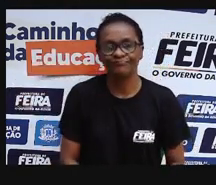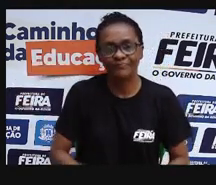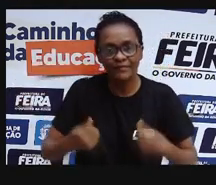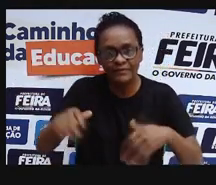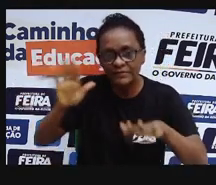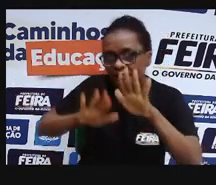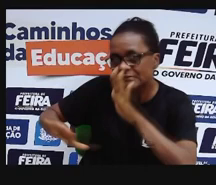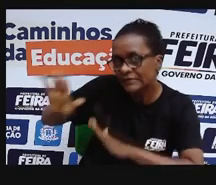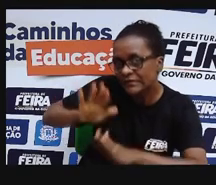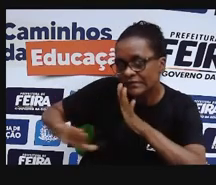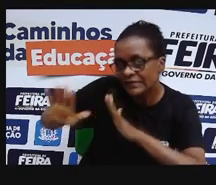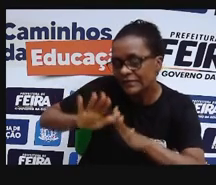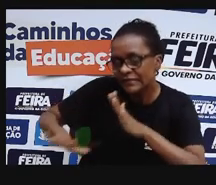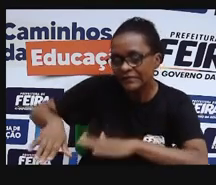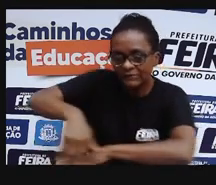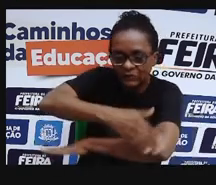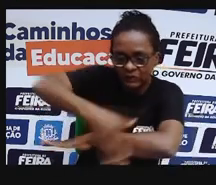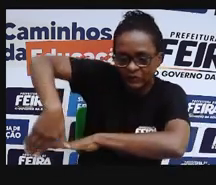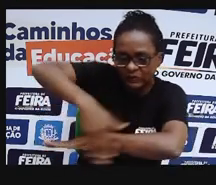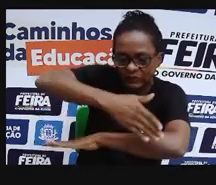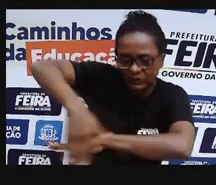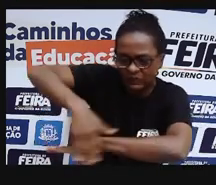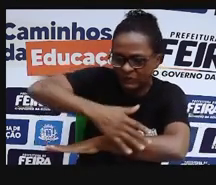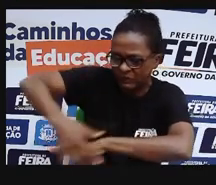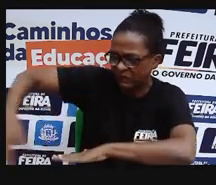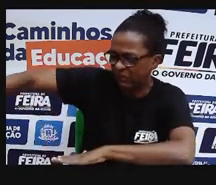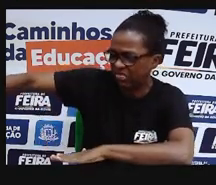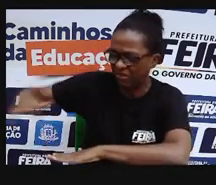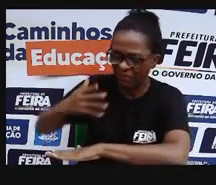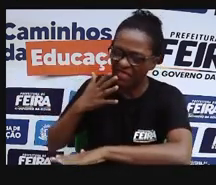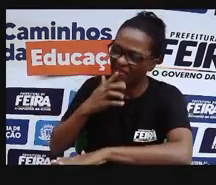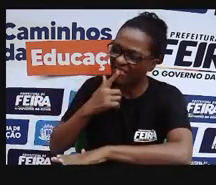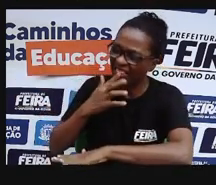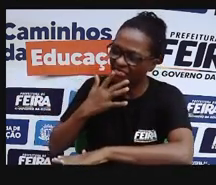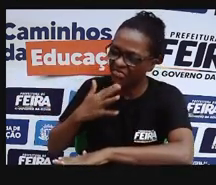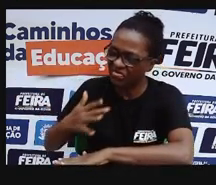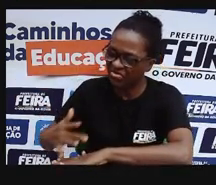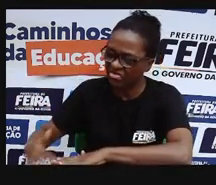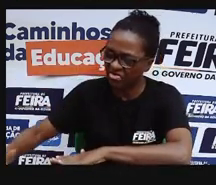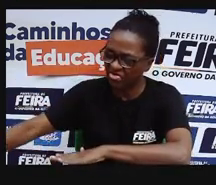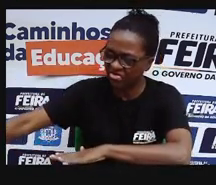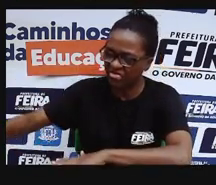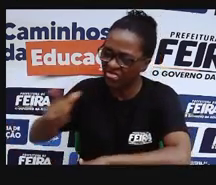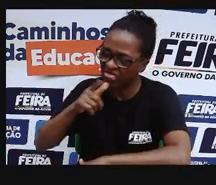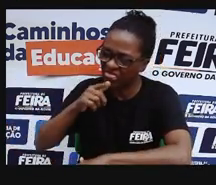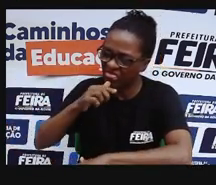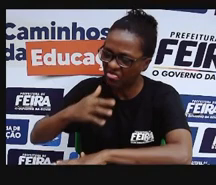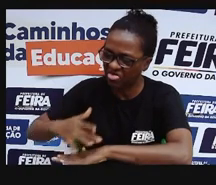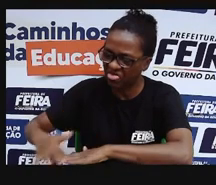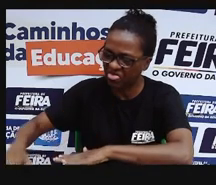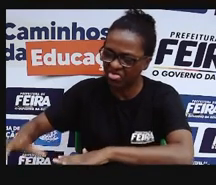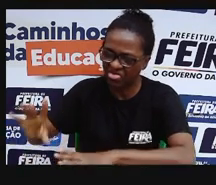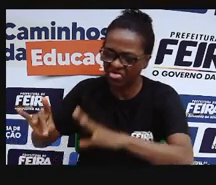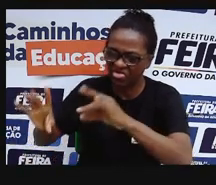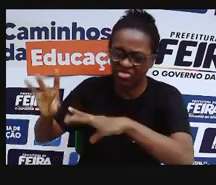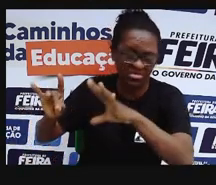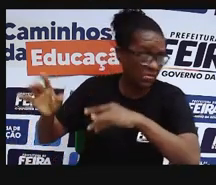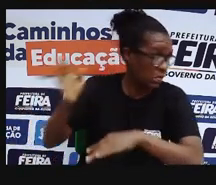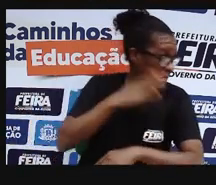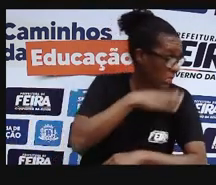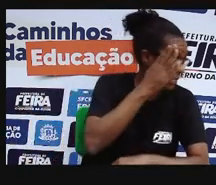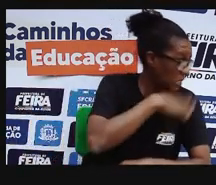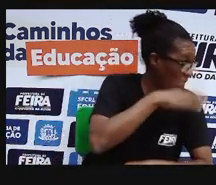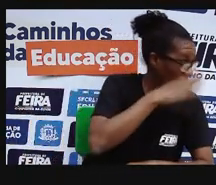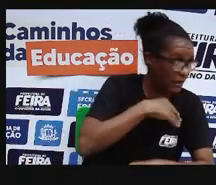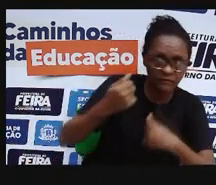um esgoto a céu aberto na minha rua, isso pode nos gerar doenças também. Então, quer dizer que esse ambiente,